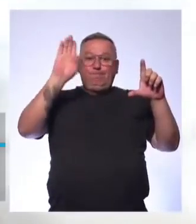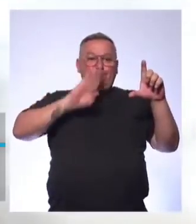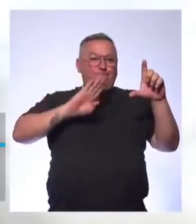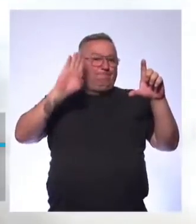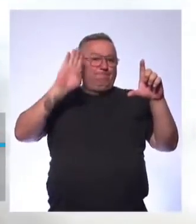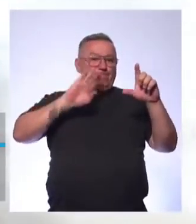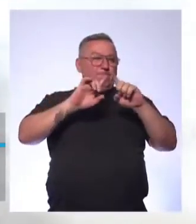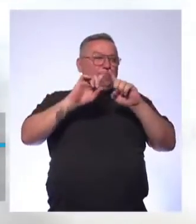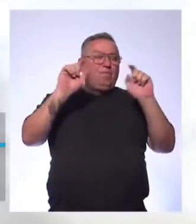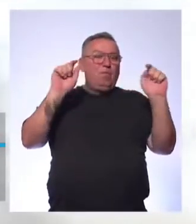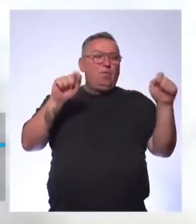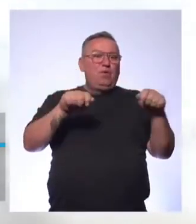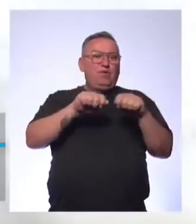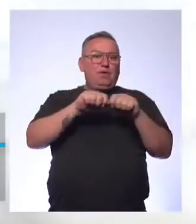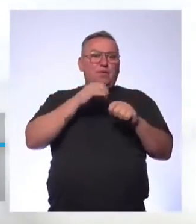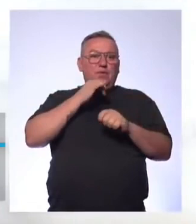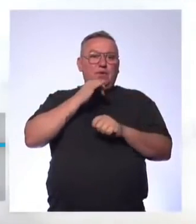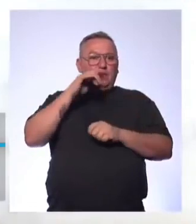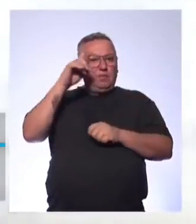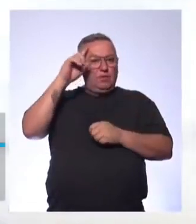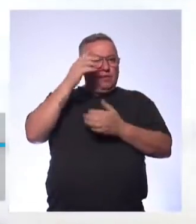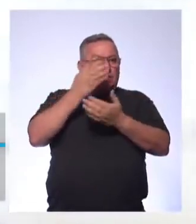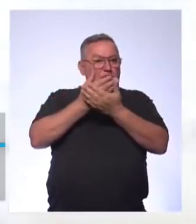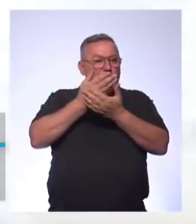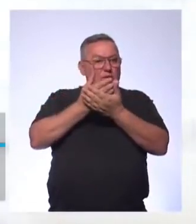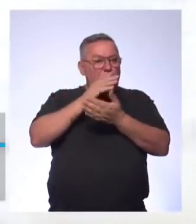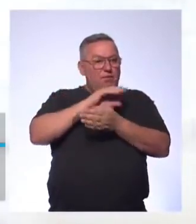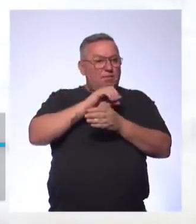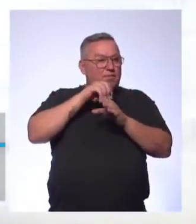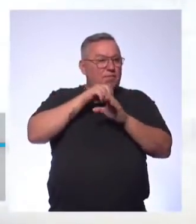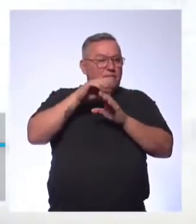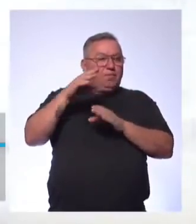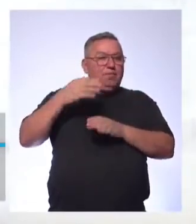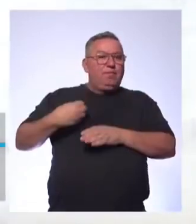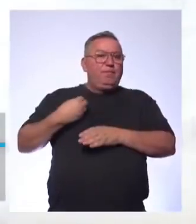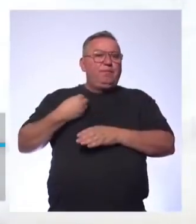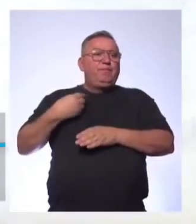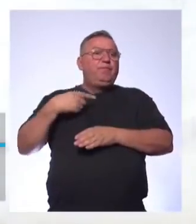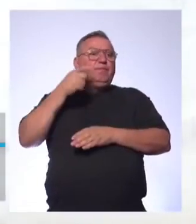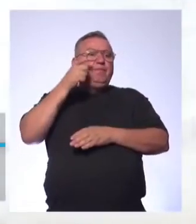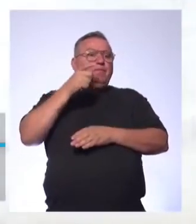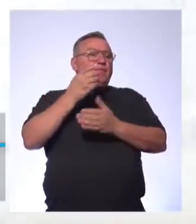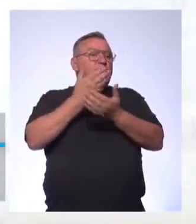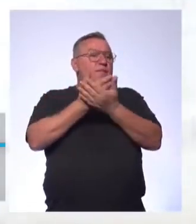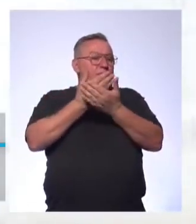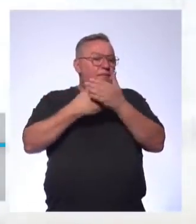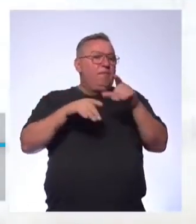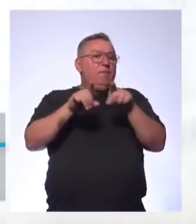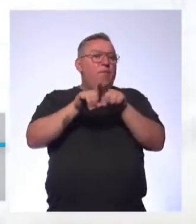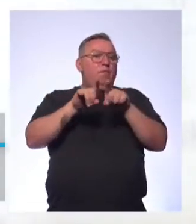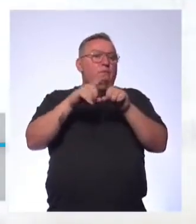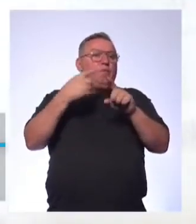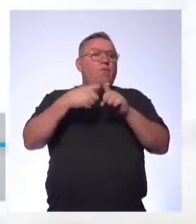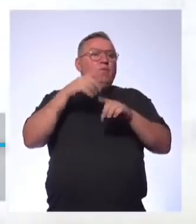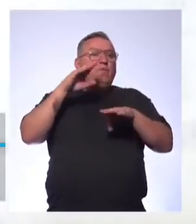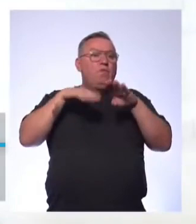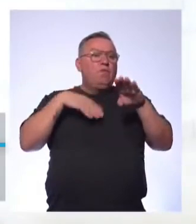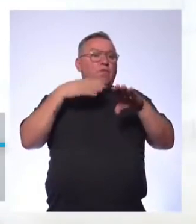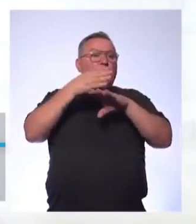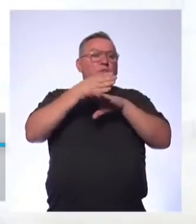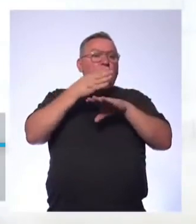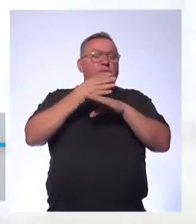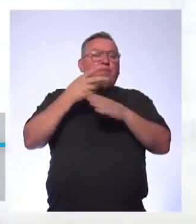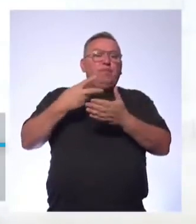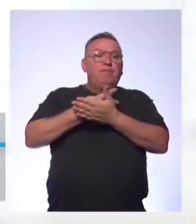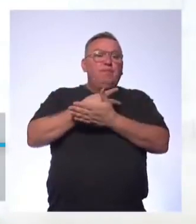E aí ele volta E, por exemplo, no dia da aula, da transmissão ao vivo A gente ainda olha a aula, né? Que às vezes vai lá para o repositório com